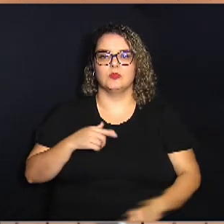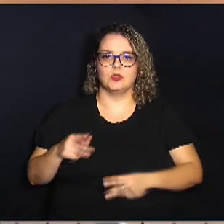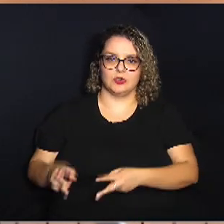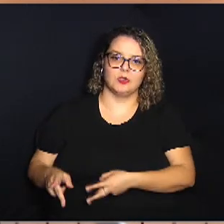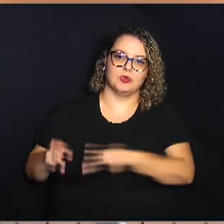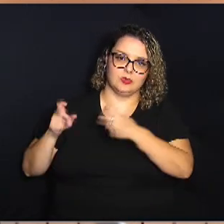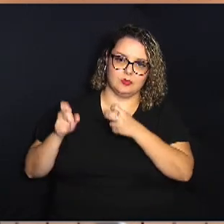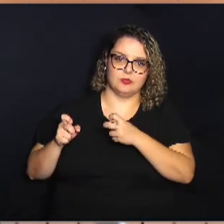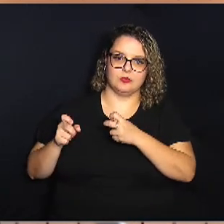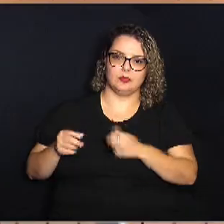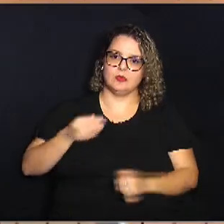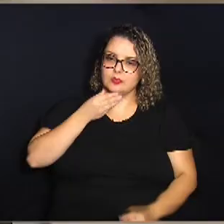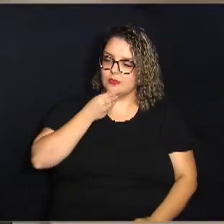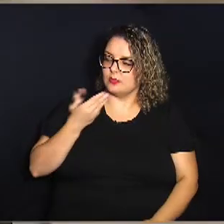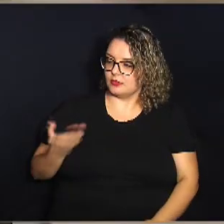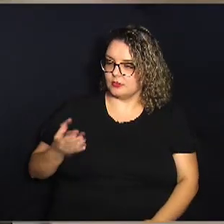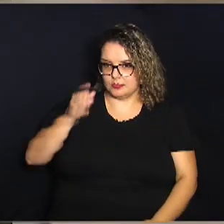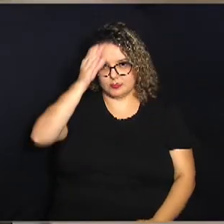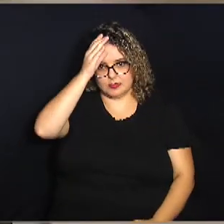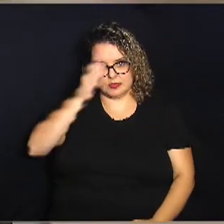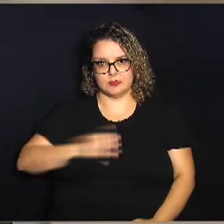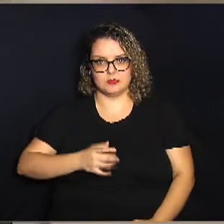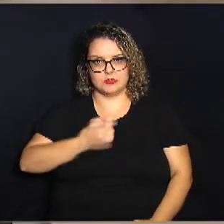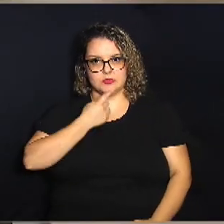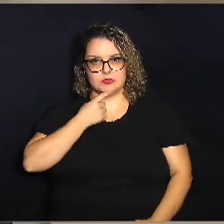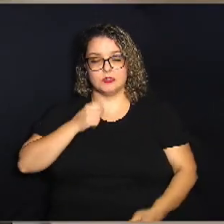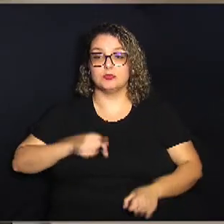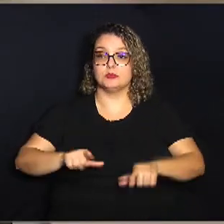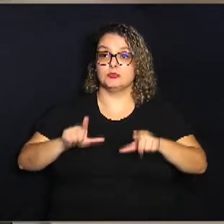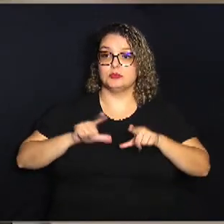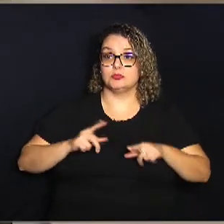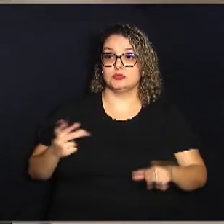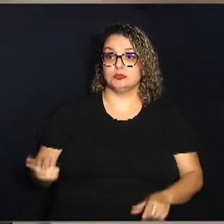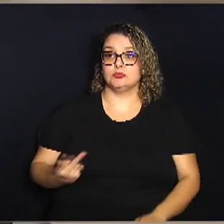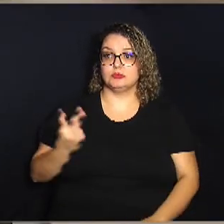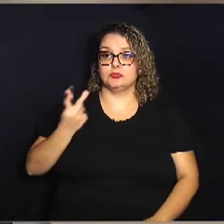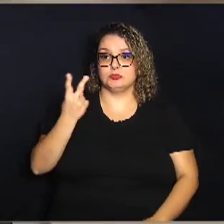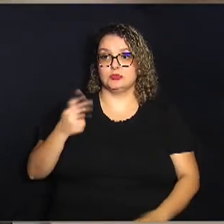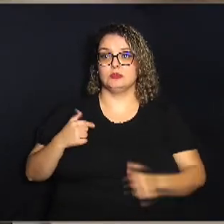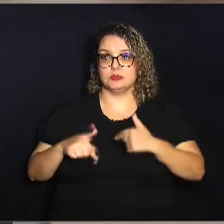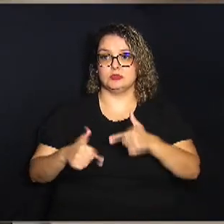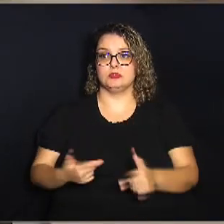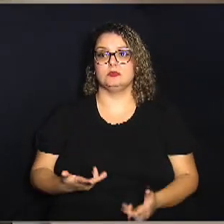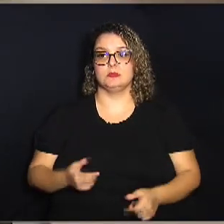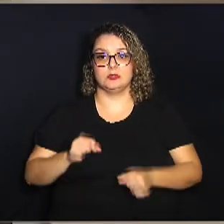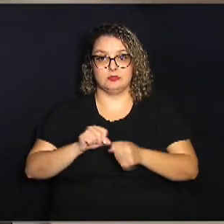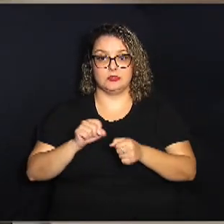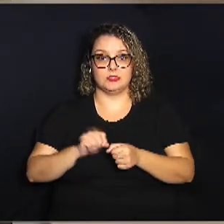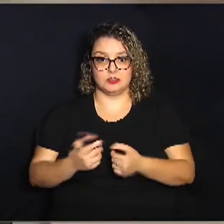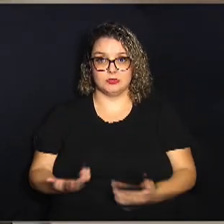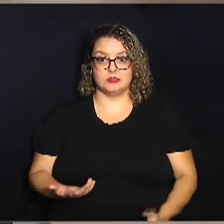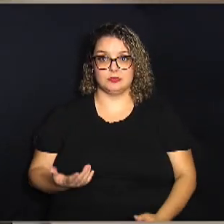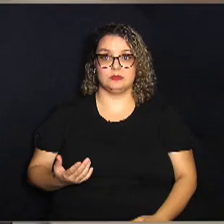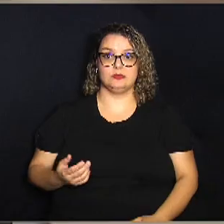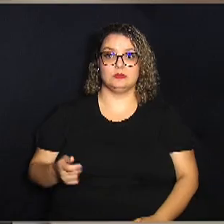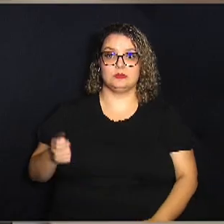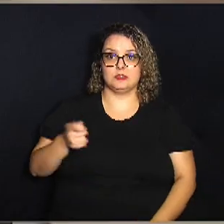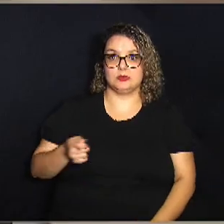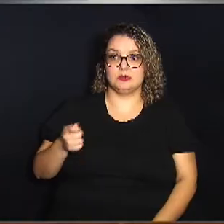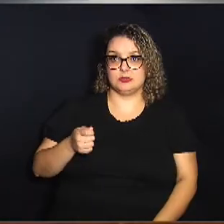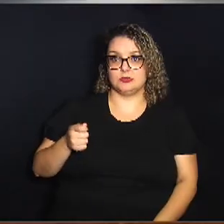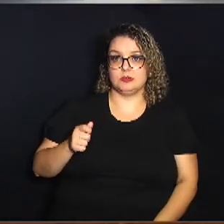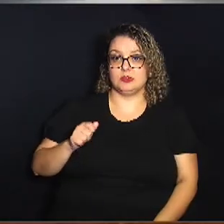ele como cidadão campineiro O título é uma forma de valorizar os trabalhos prestados tanto na Associação Nazarena